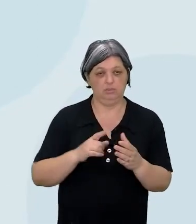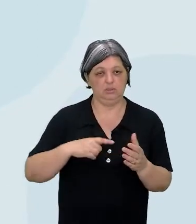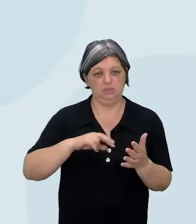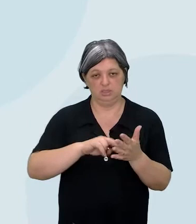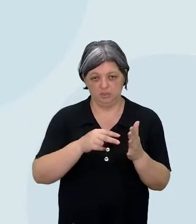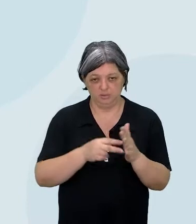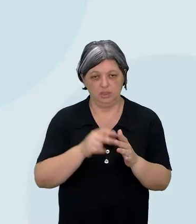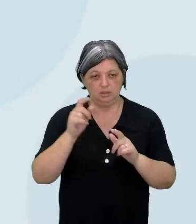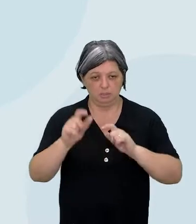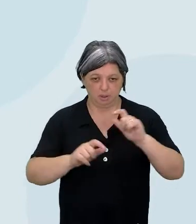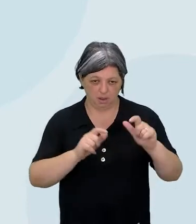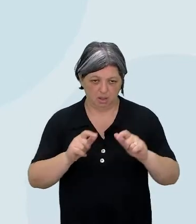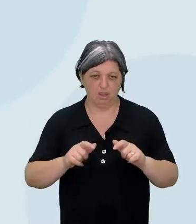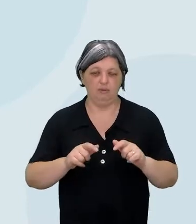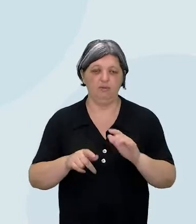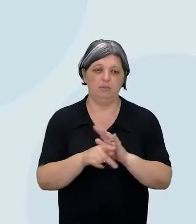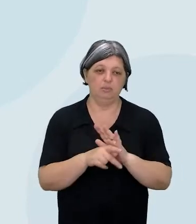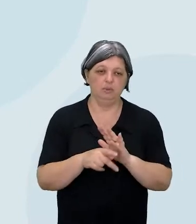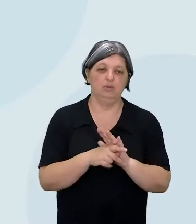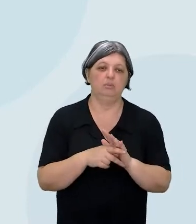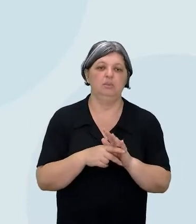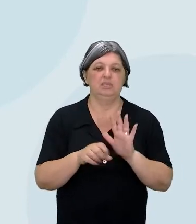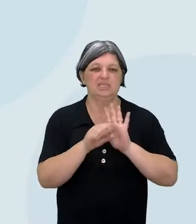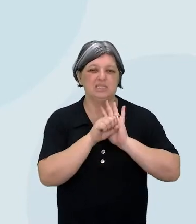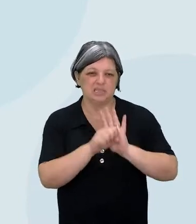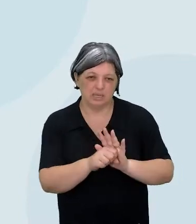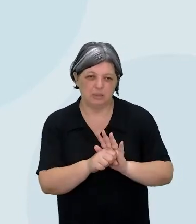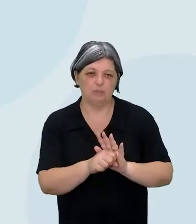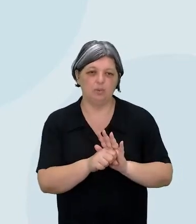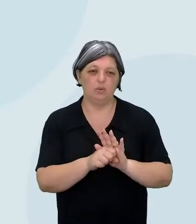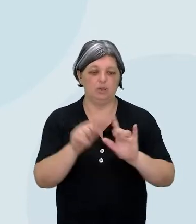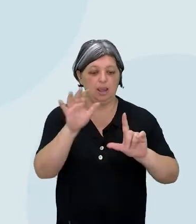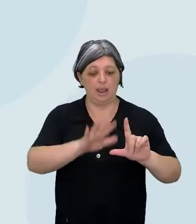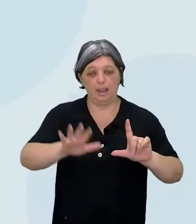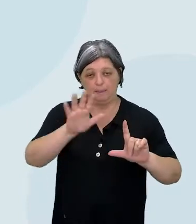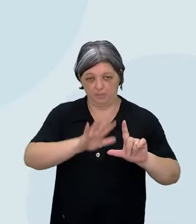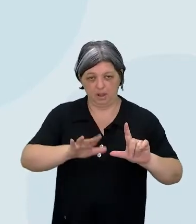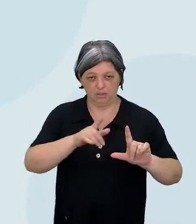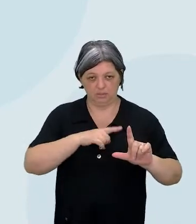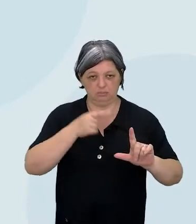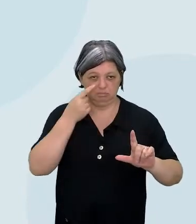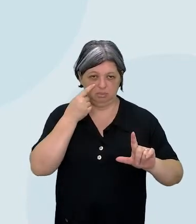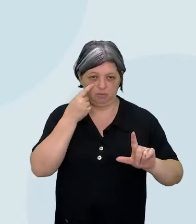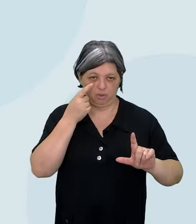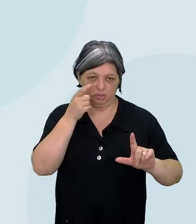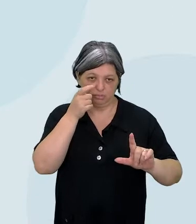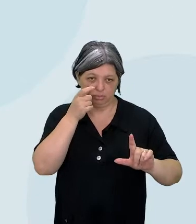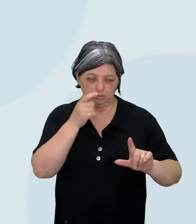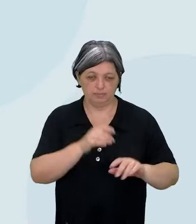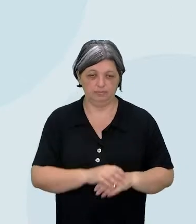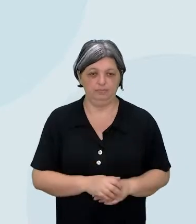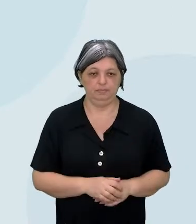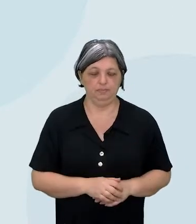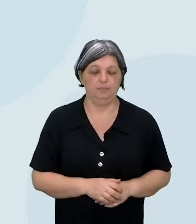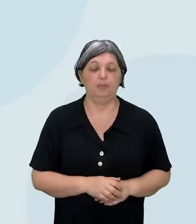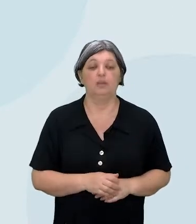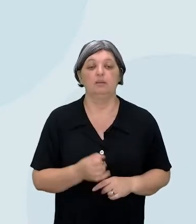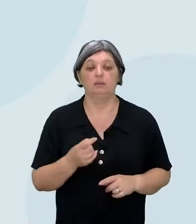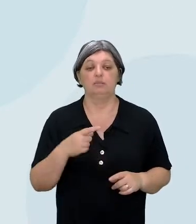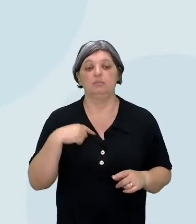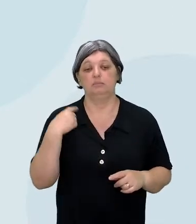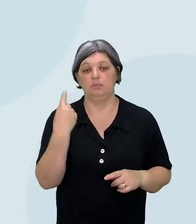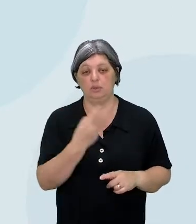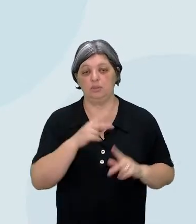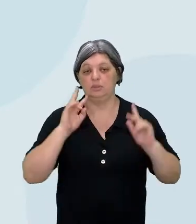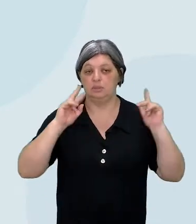palavras, a esses termos, a esses símbolos, a essas imagens que você está vendo. A partir do momento que, enquanto seres humanos, nós